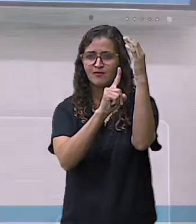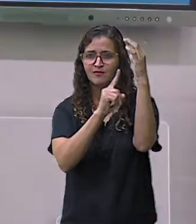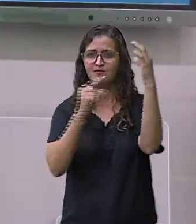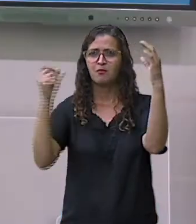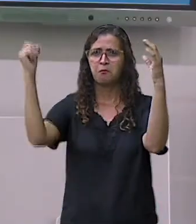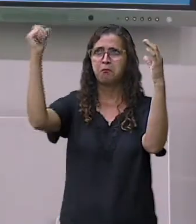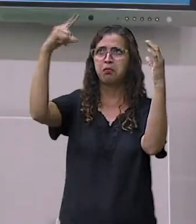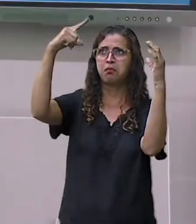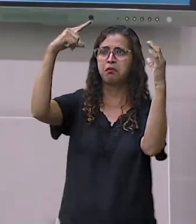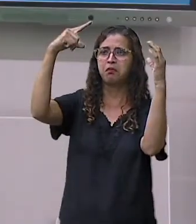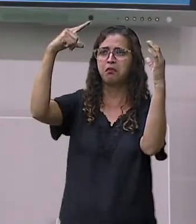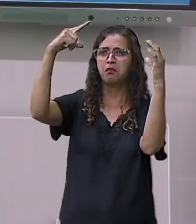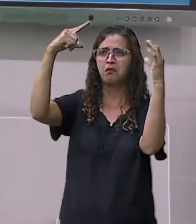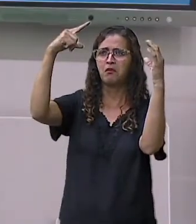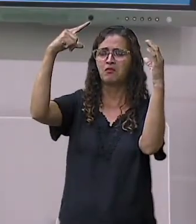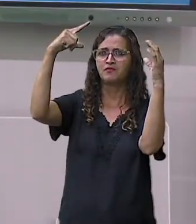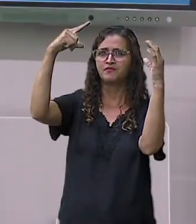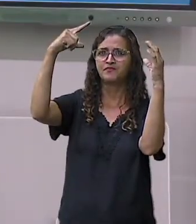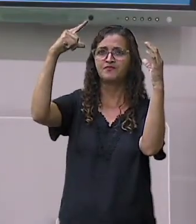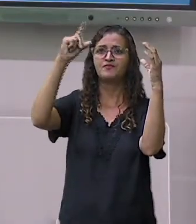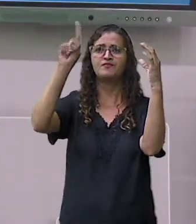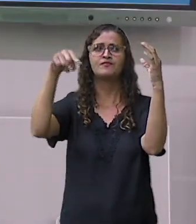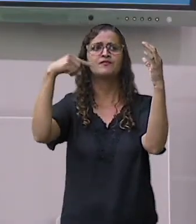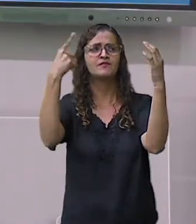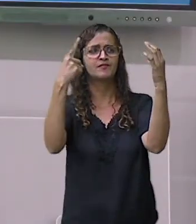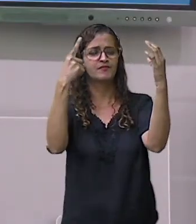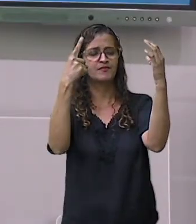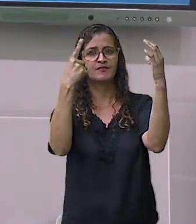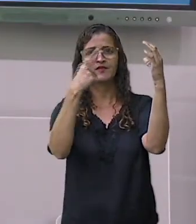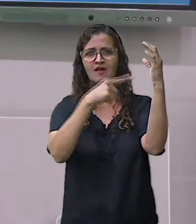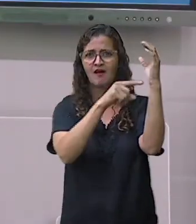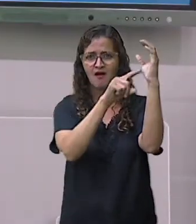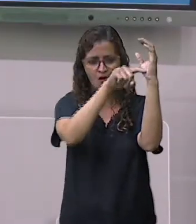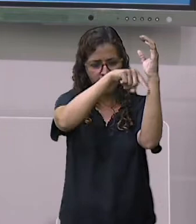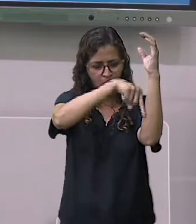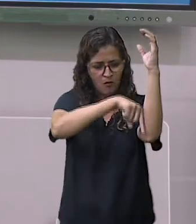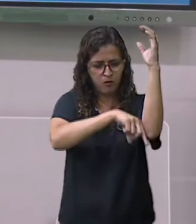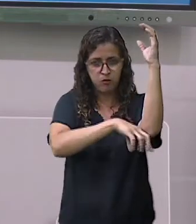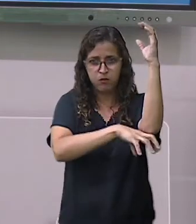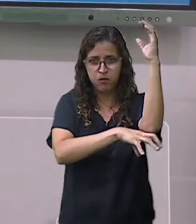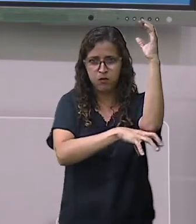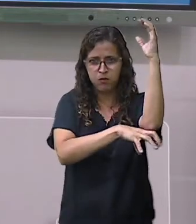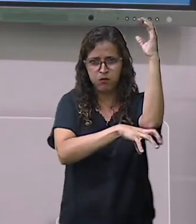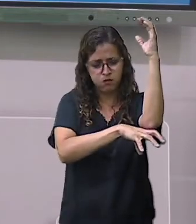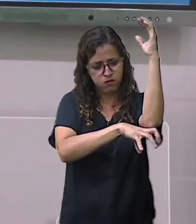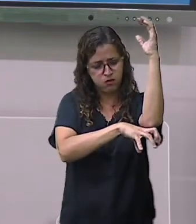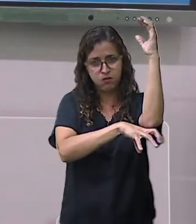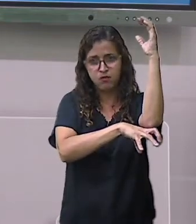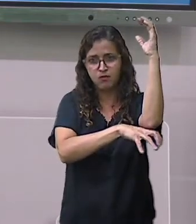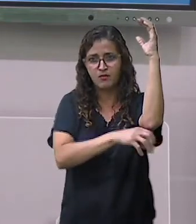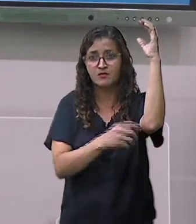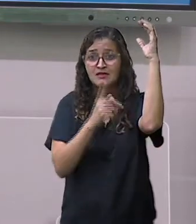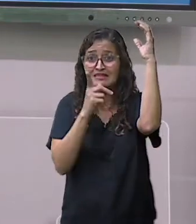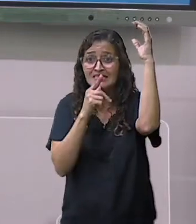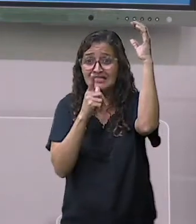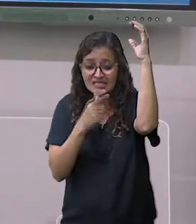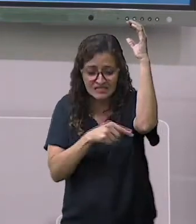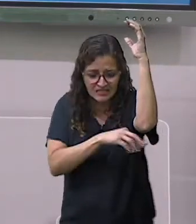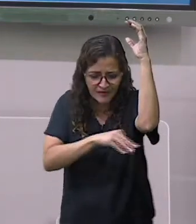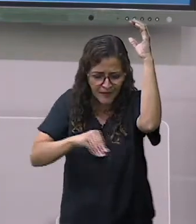energia do sol, depois pega pela raiz a água